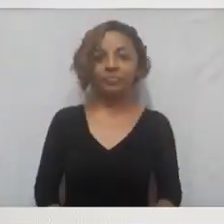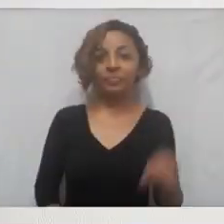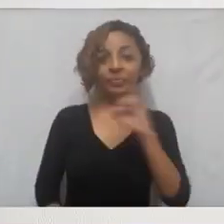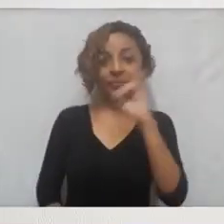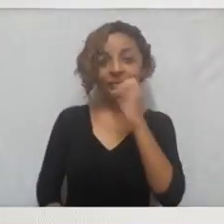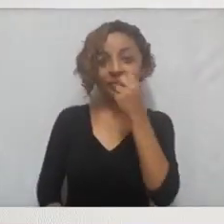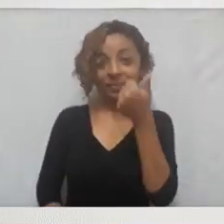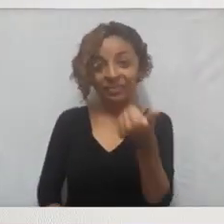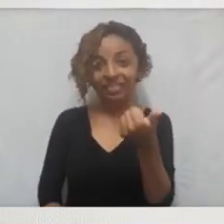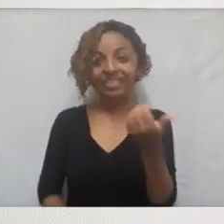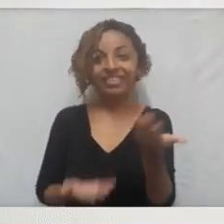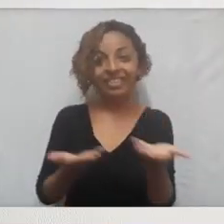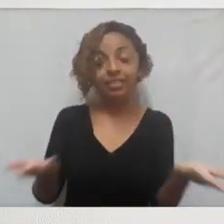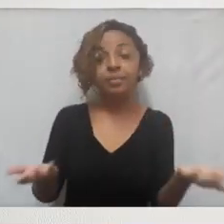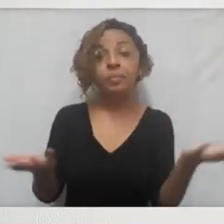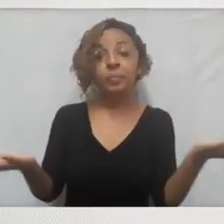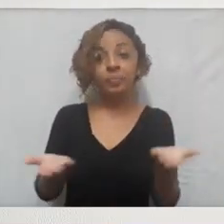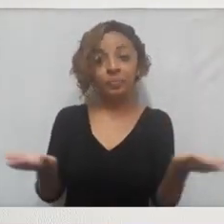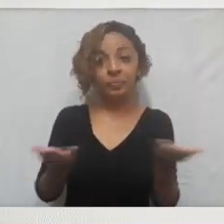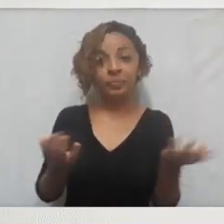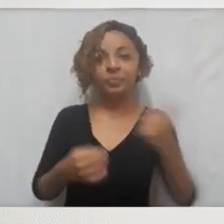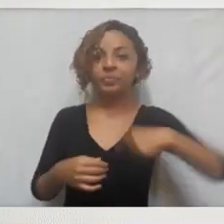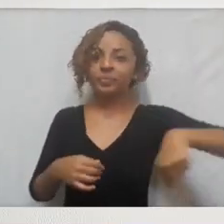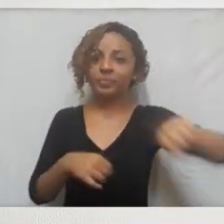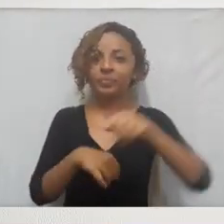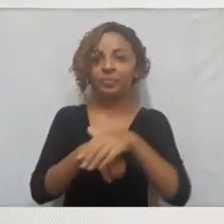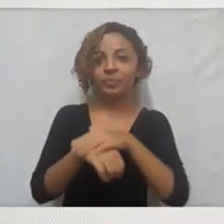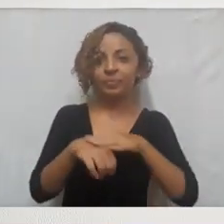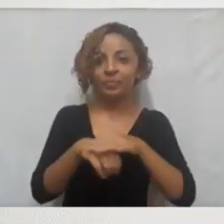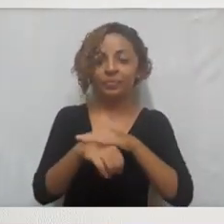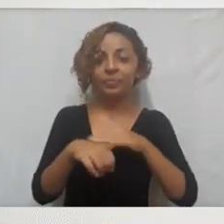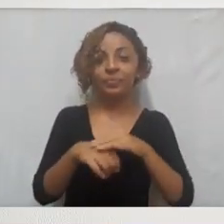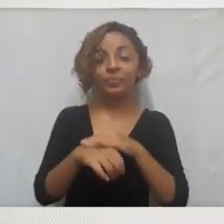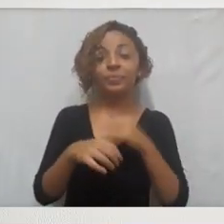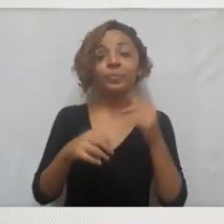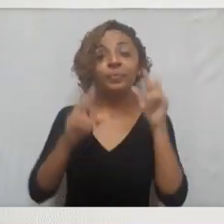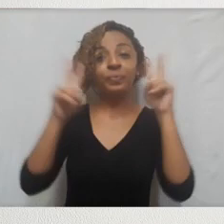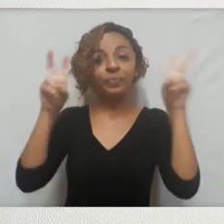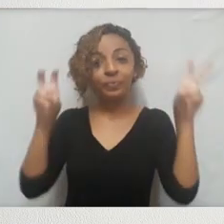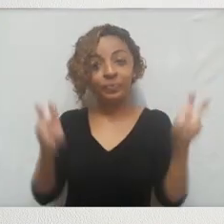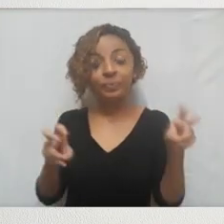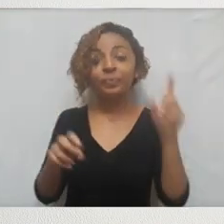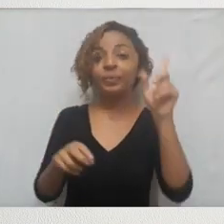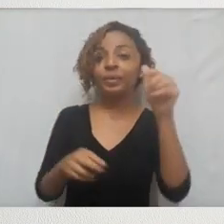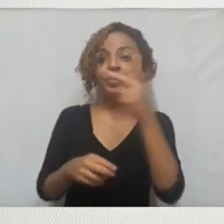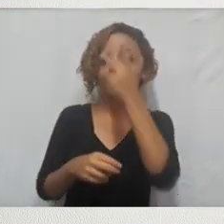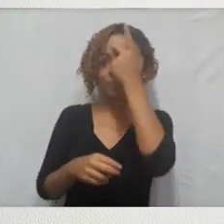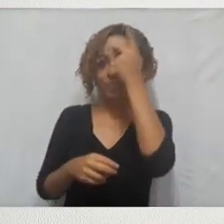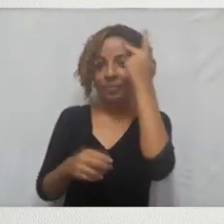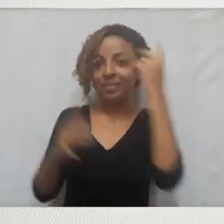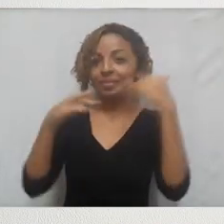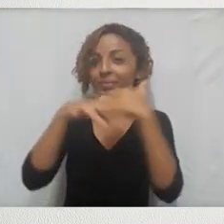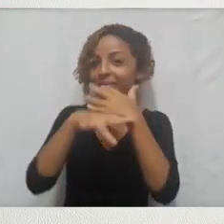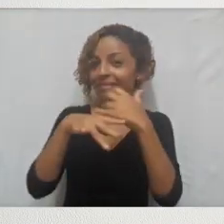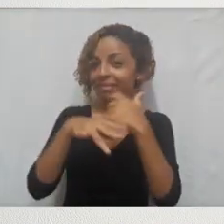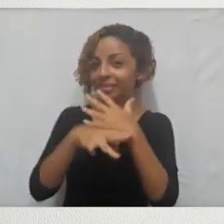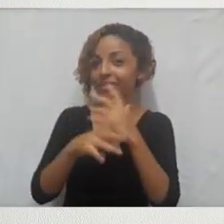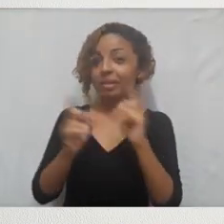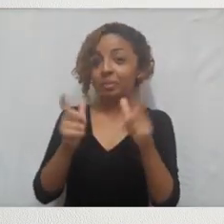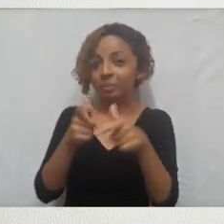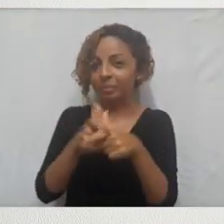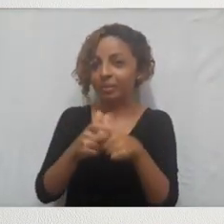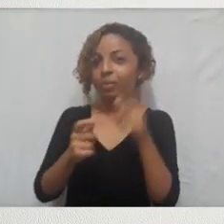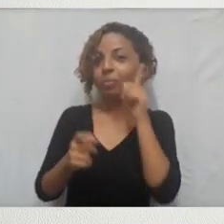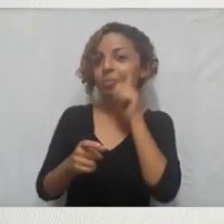Olá pessoal, hoje nós vamos falar dos típicos eleitores do Donald Trump, das típicas comunidades, cidades